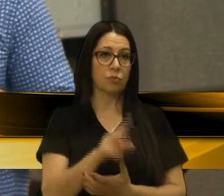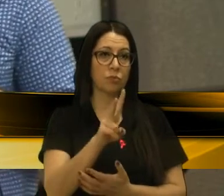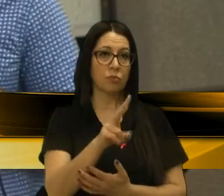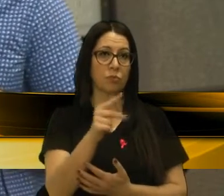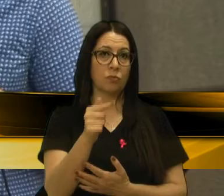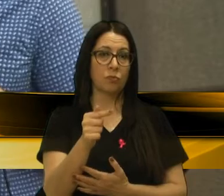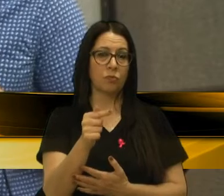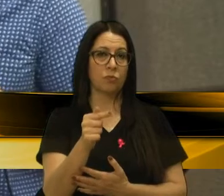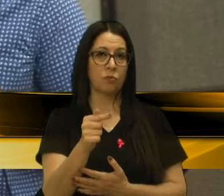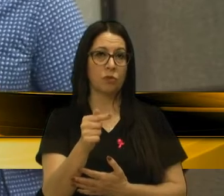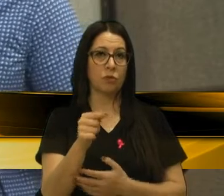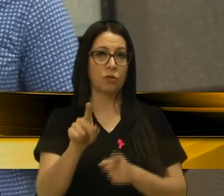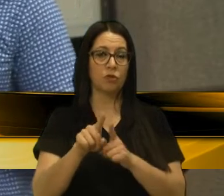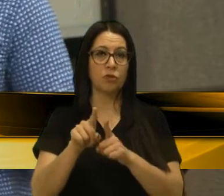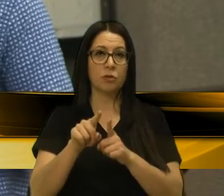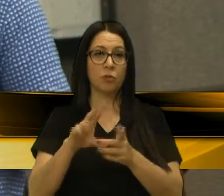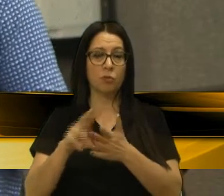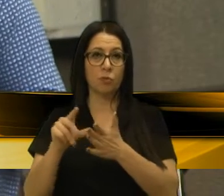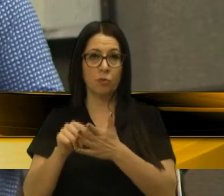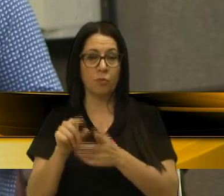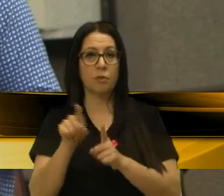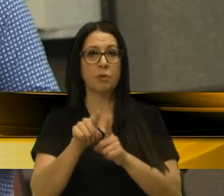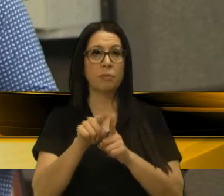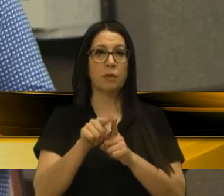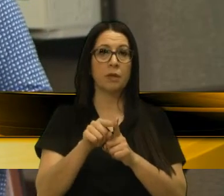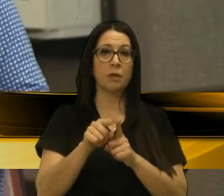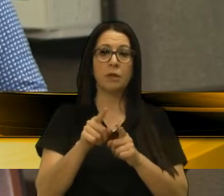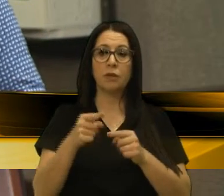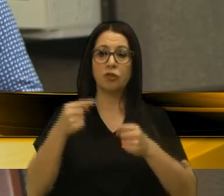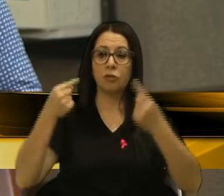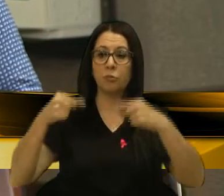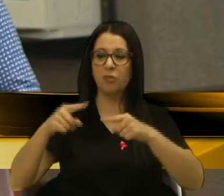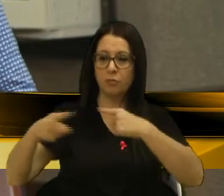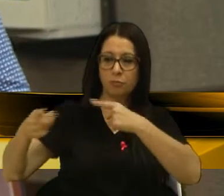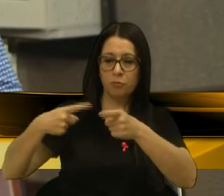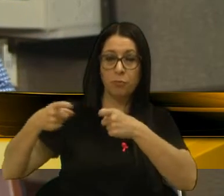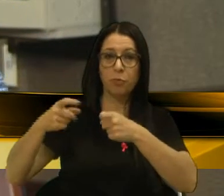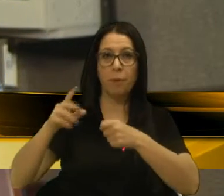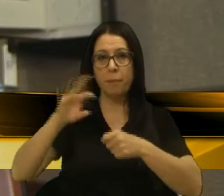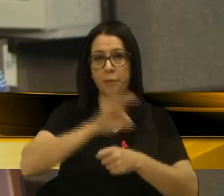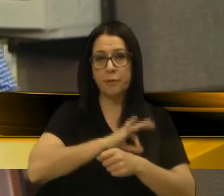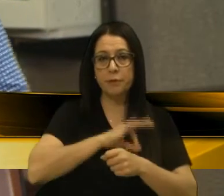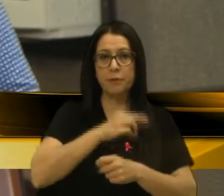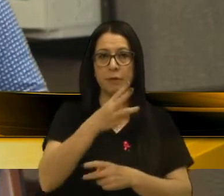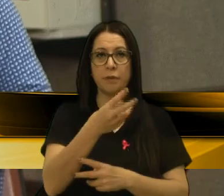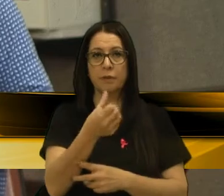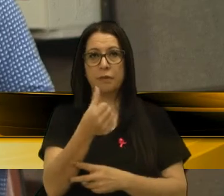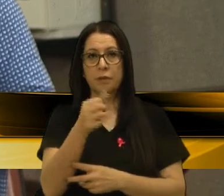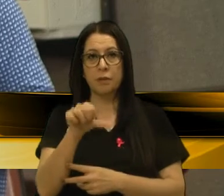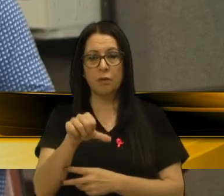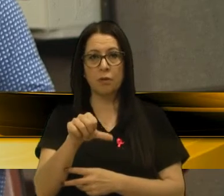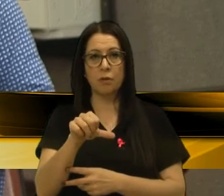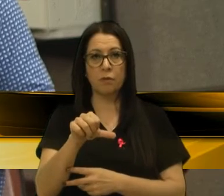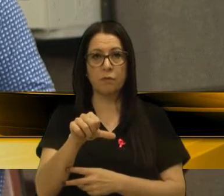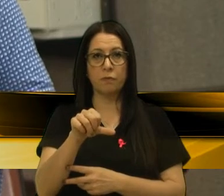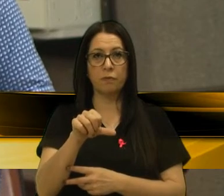latrocínios, 41 confrontos com a polícia e 369 homicídios.